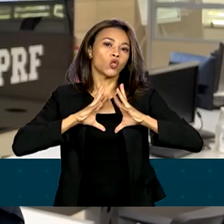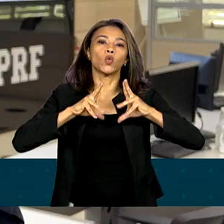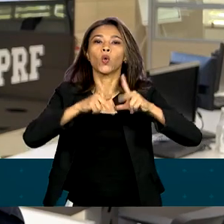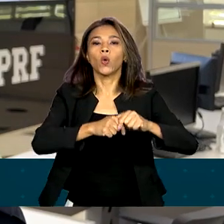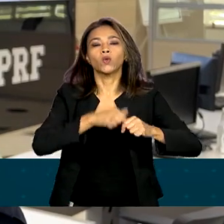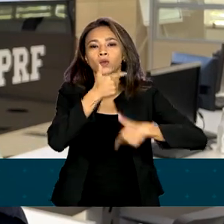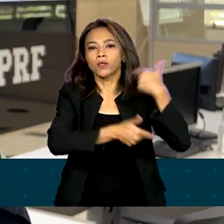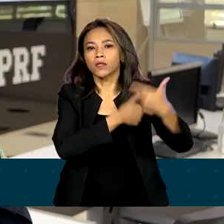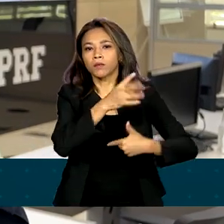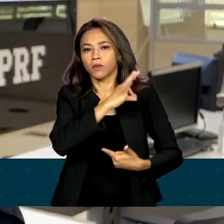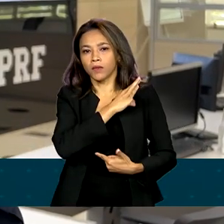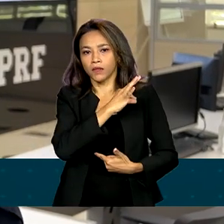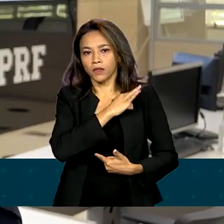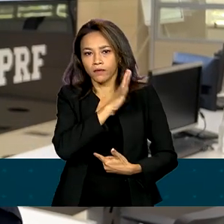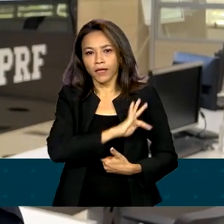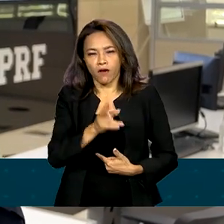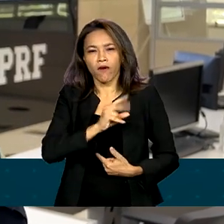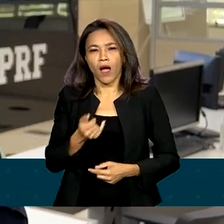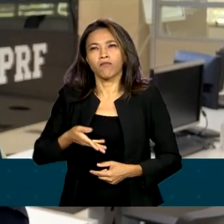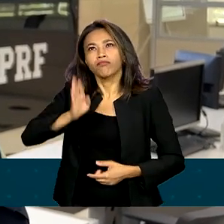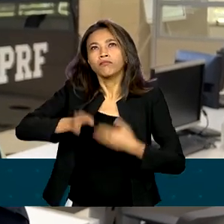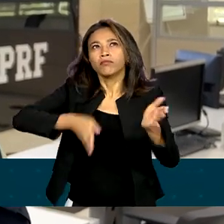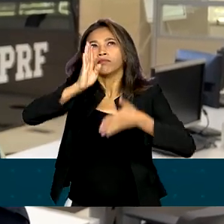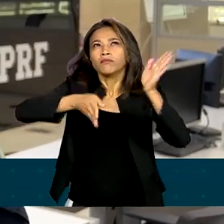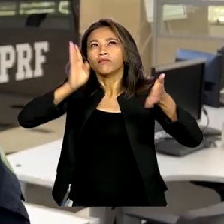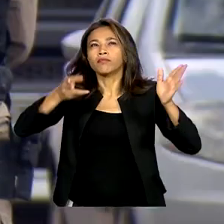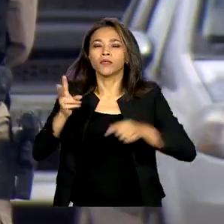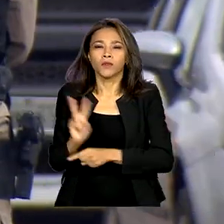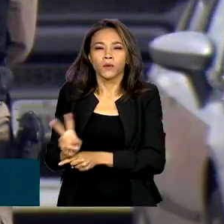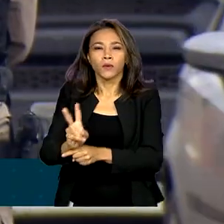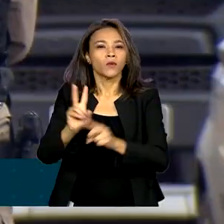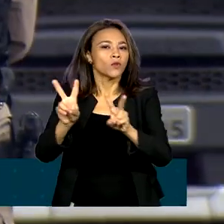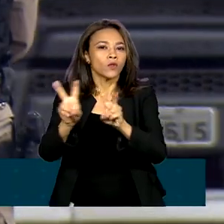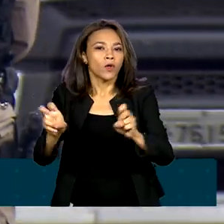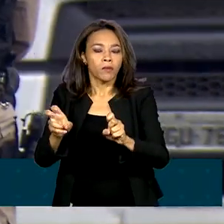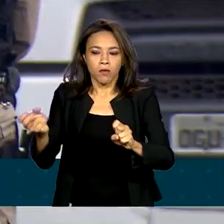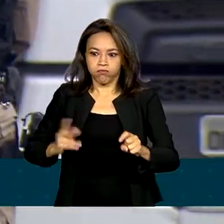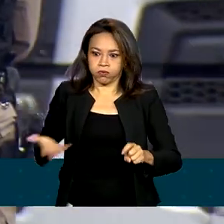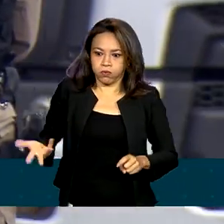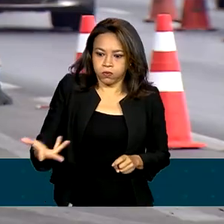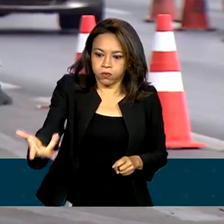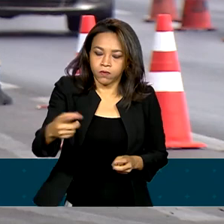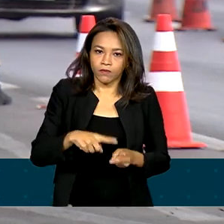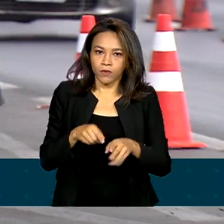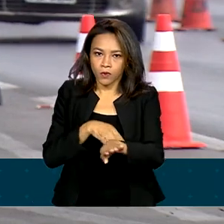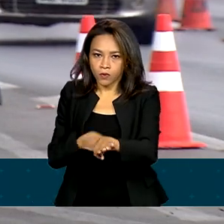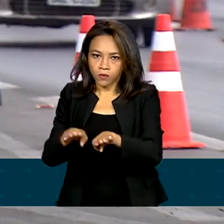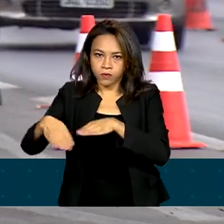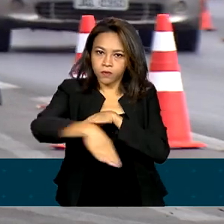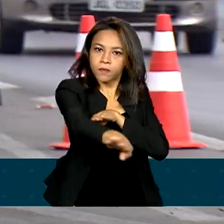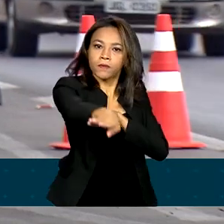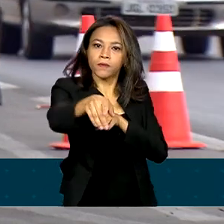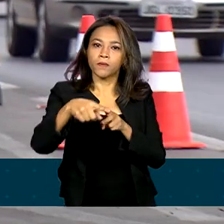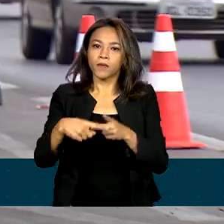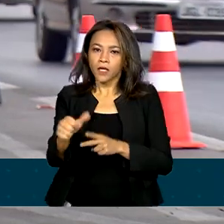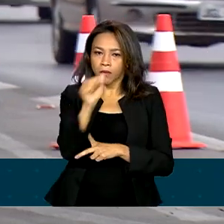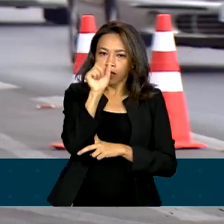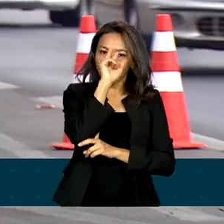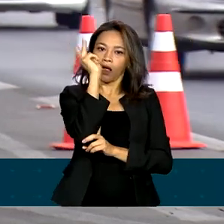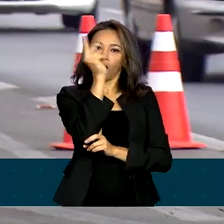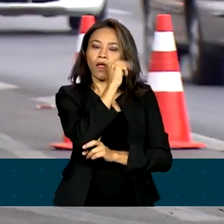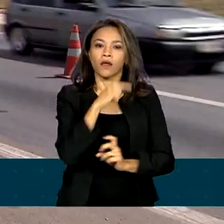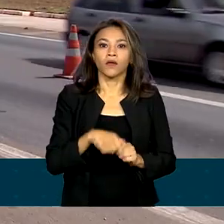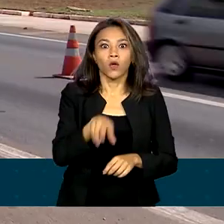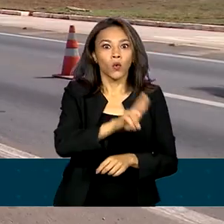empenhado principalmente na fiscalização do excesso de velocidade, ultrapassagens perigosas, embriaguez ao volante, uso do